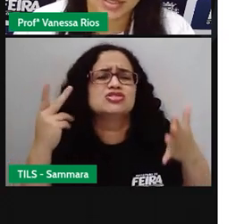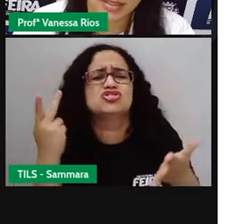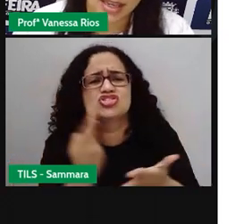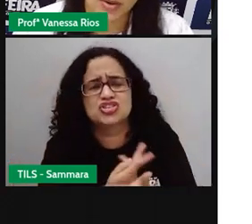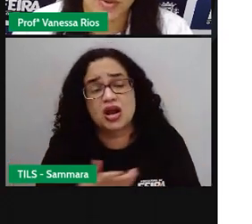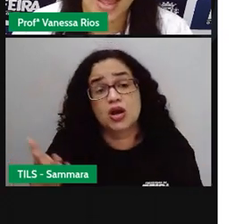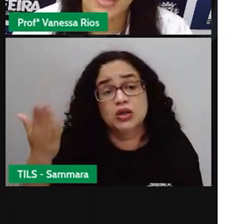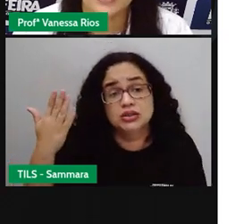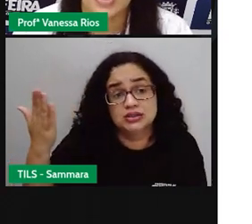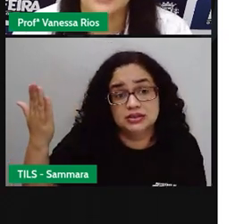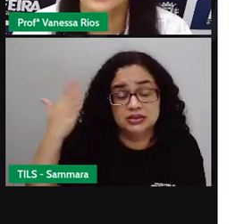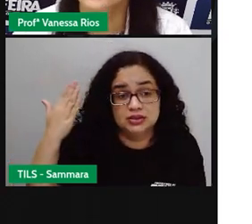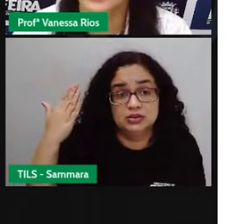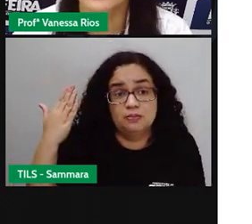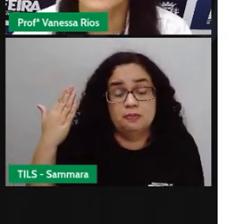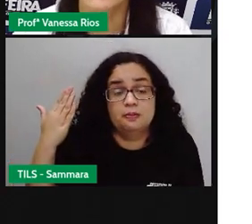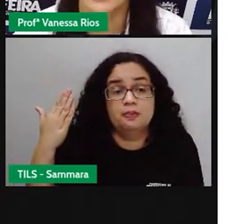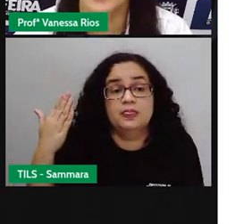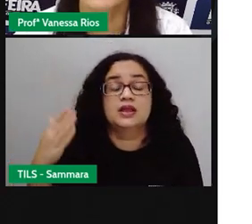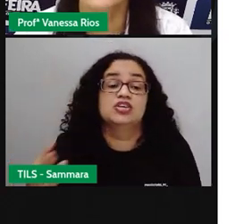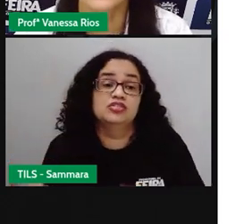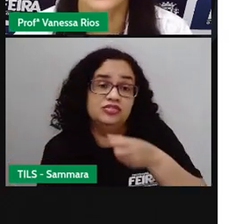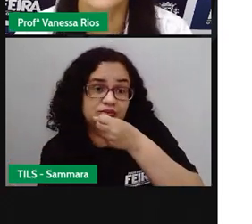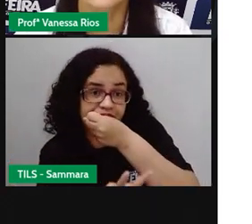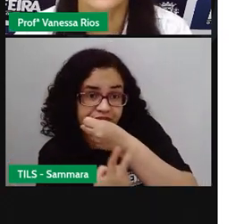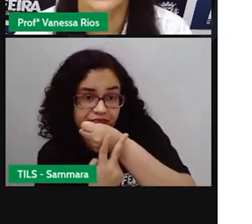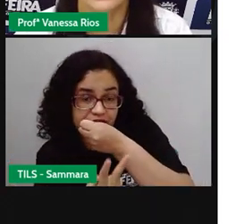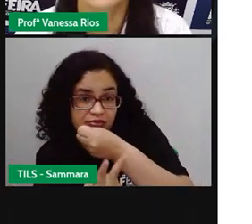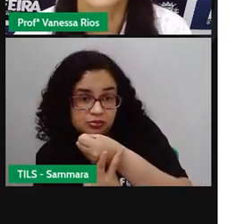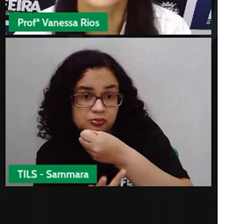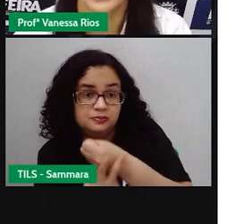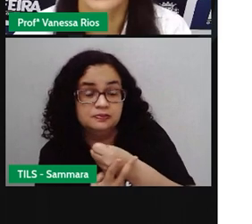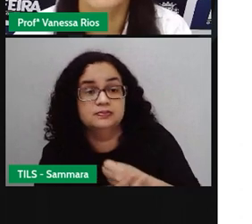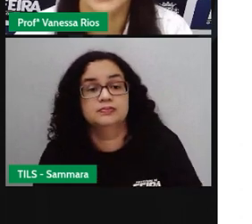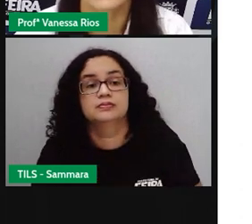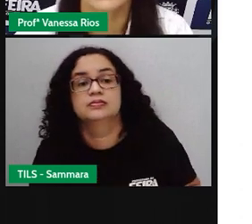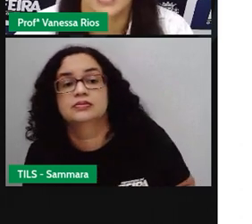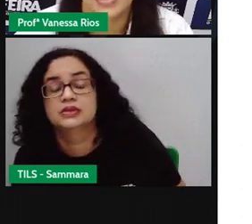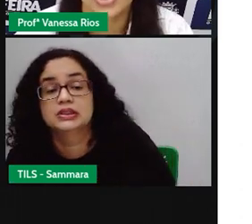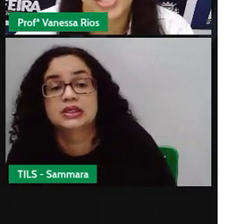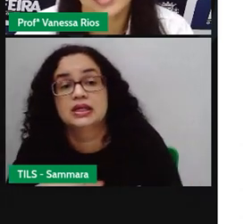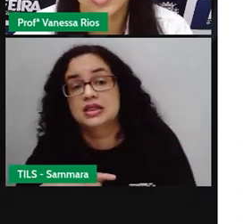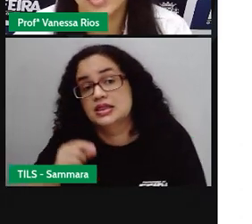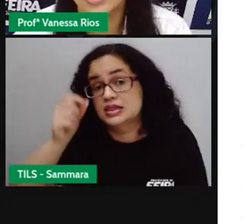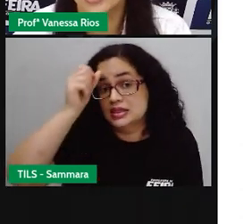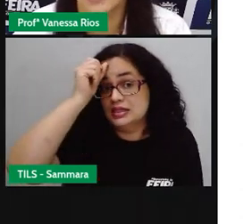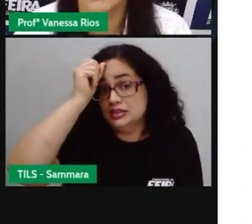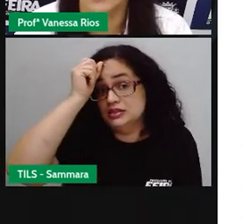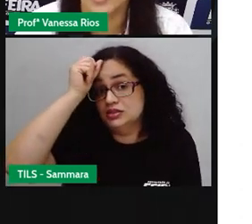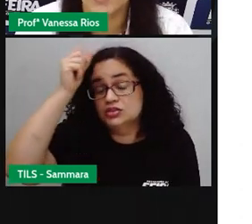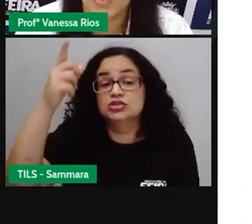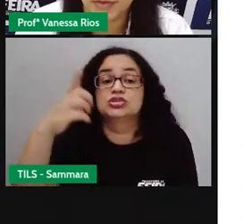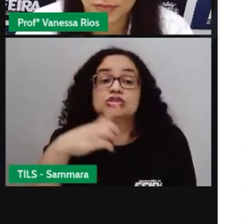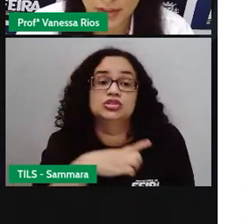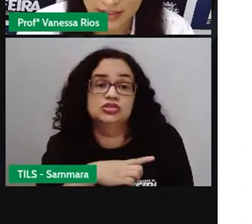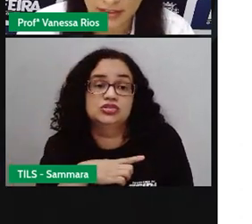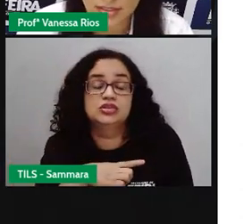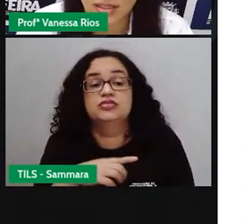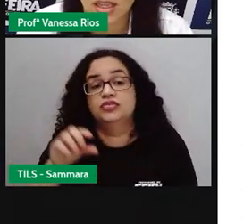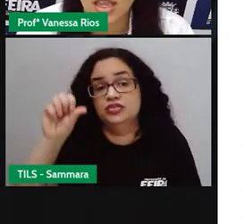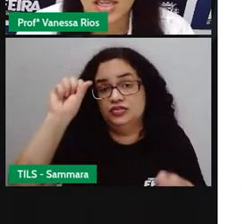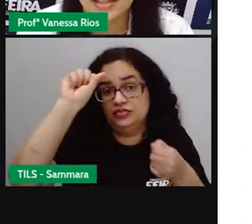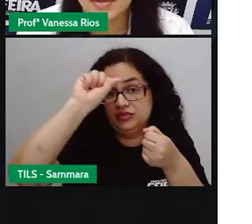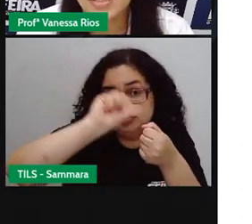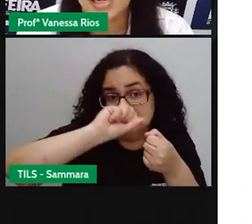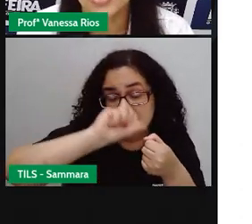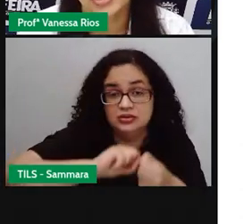aconteceu, é interessante que esses verbos, eles nos tragam a ideia de ações que já foram feitas.